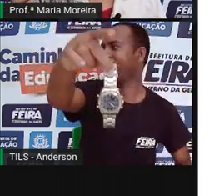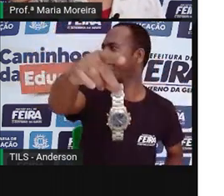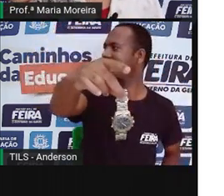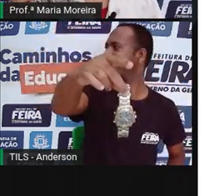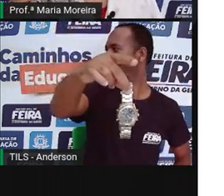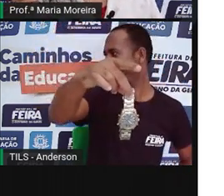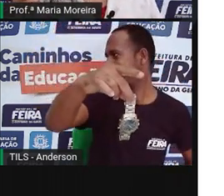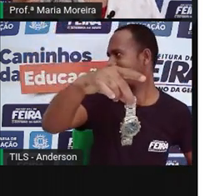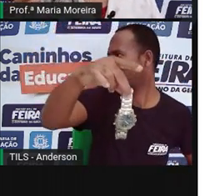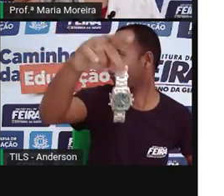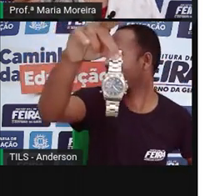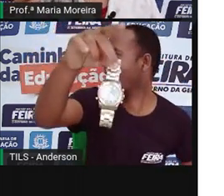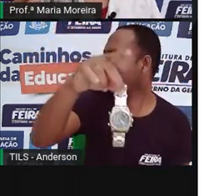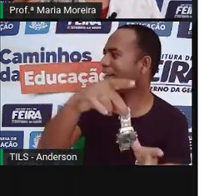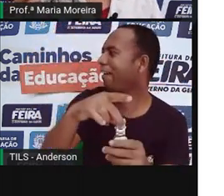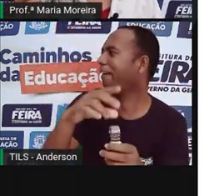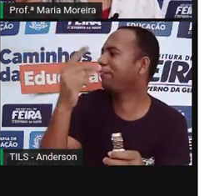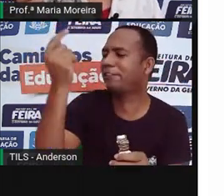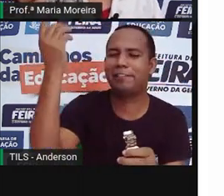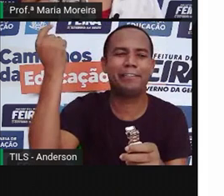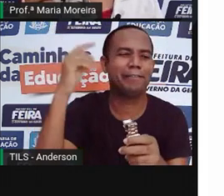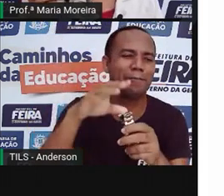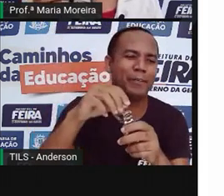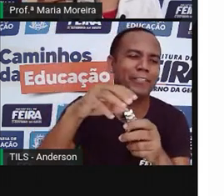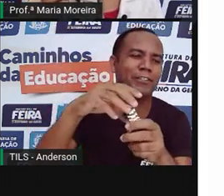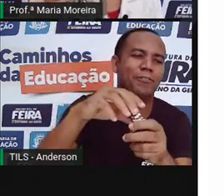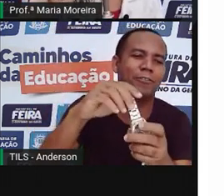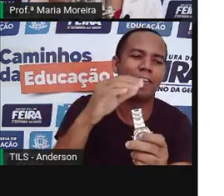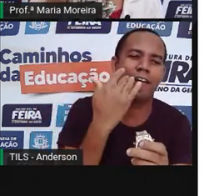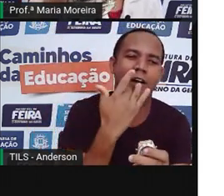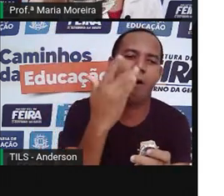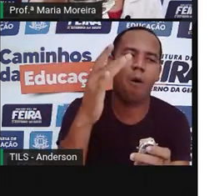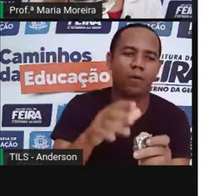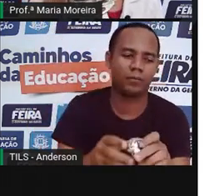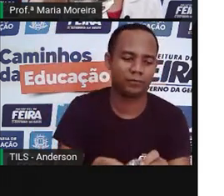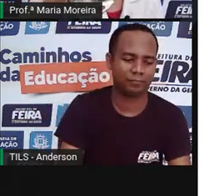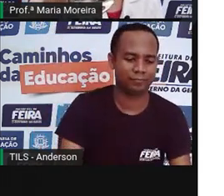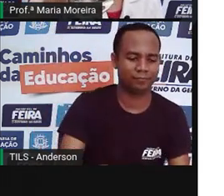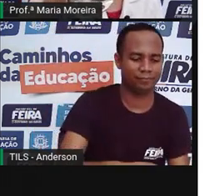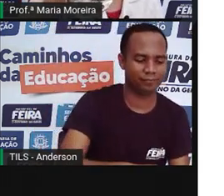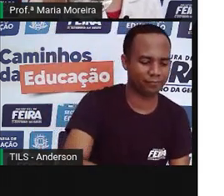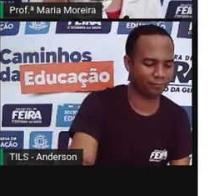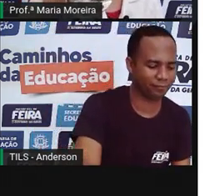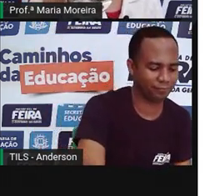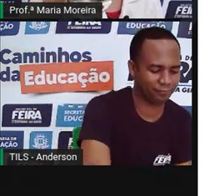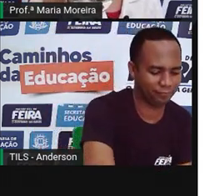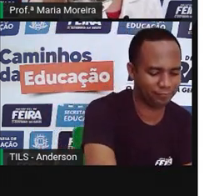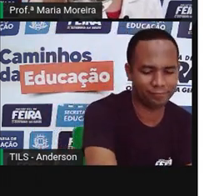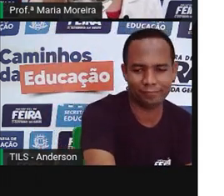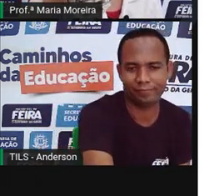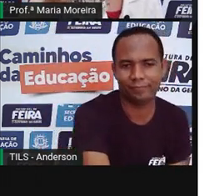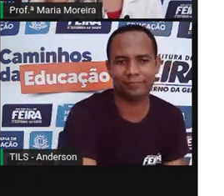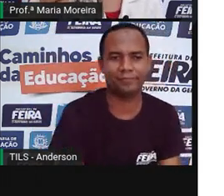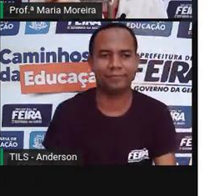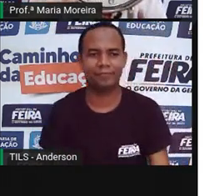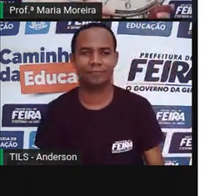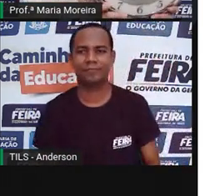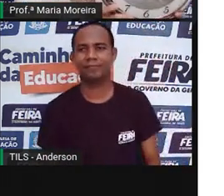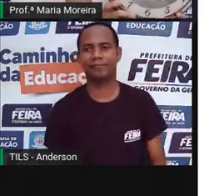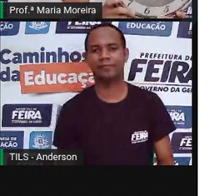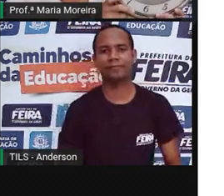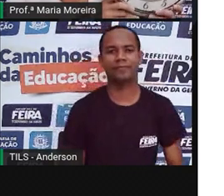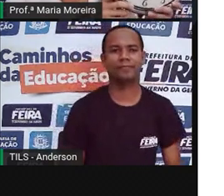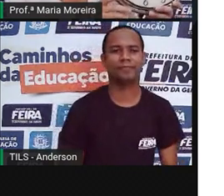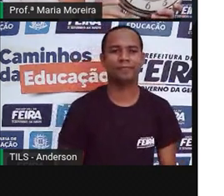Ai, desculpa, senhor, que ganha na Mega Sena que tem um relógio de ouro. O meu é grande. Eu sou maior. Olha,